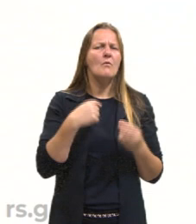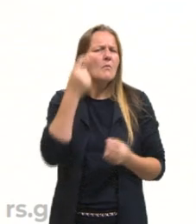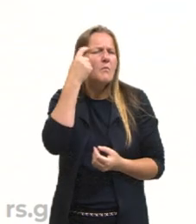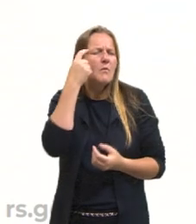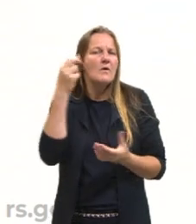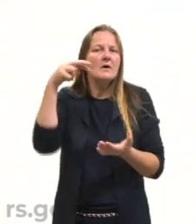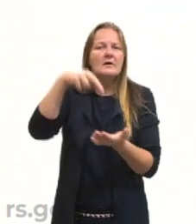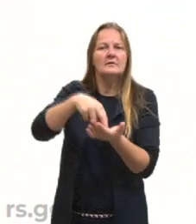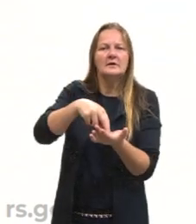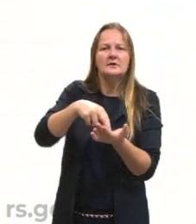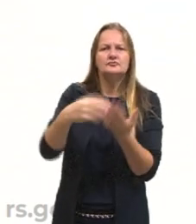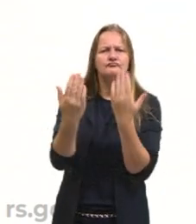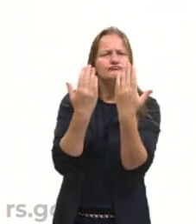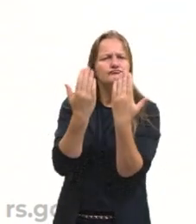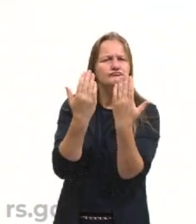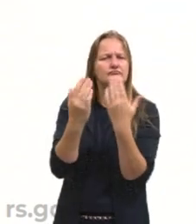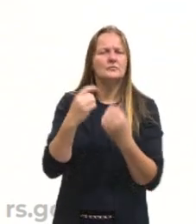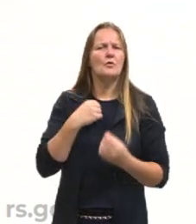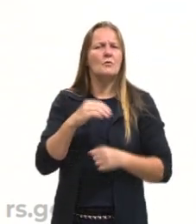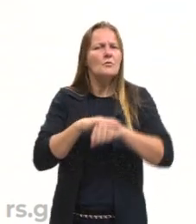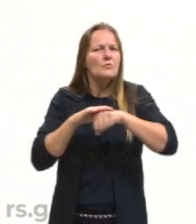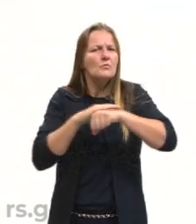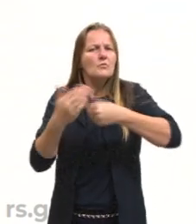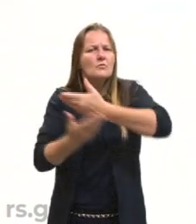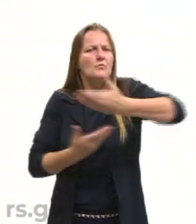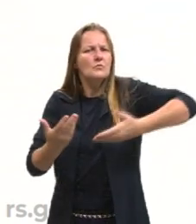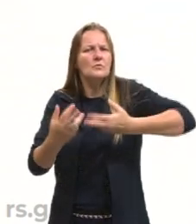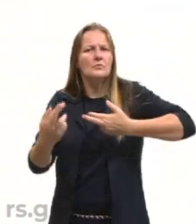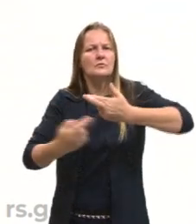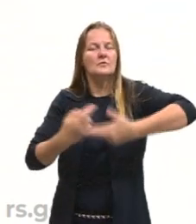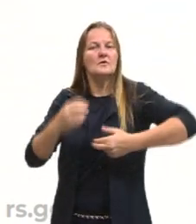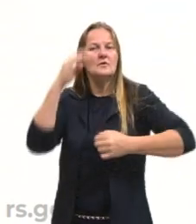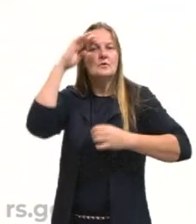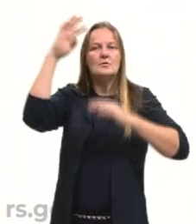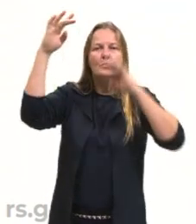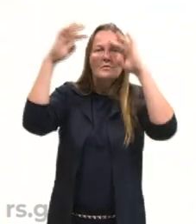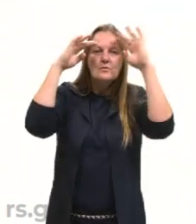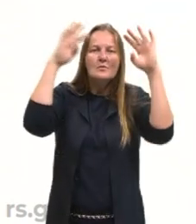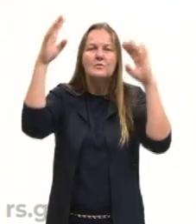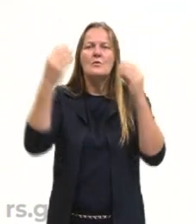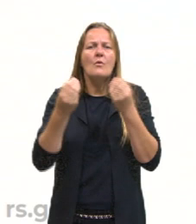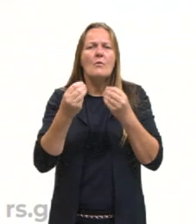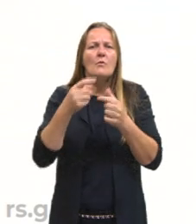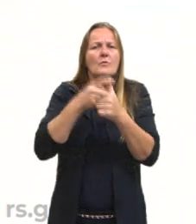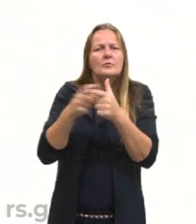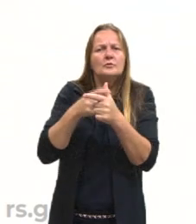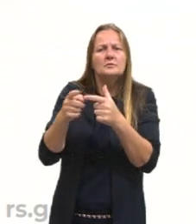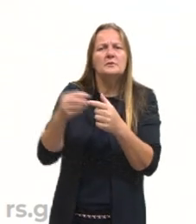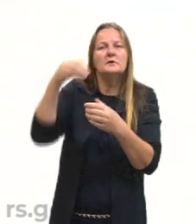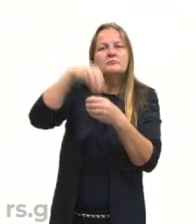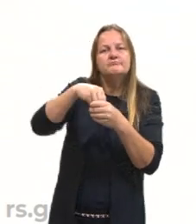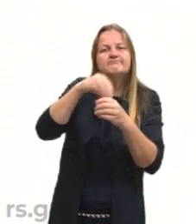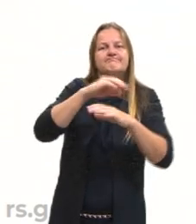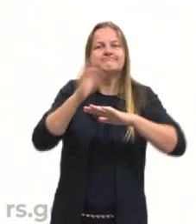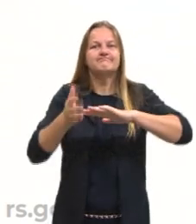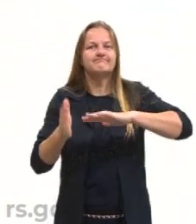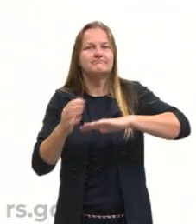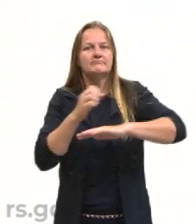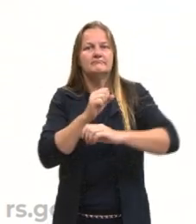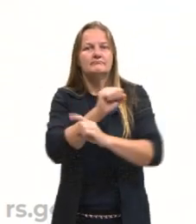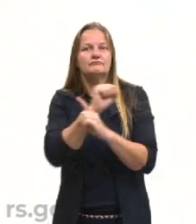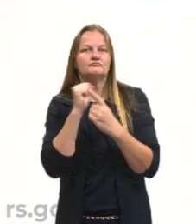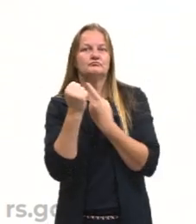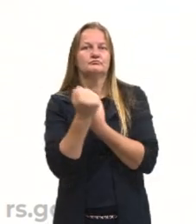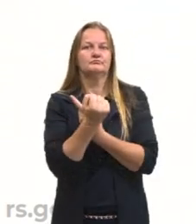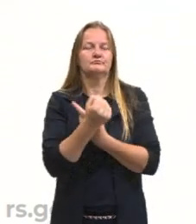Como pensamos, agimos, interagimos e sonhamos diante dos problemas contemporâneos? Nós vamos ver